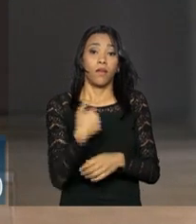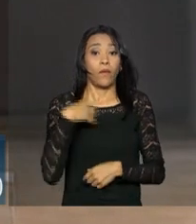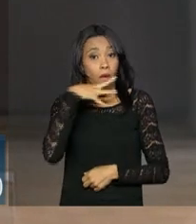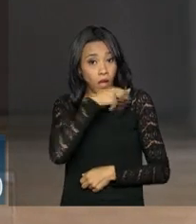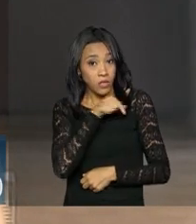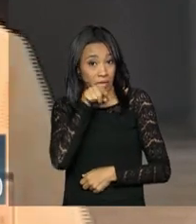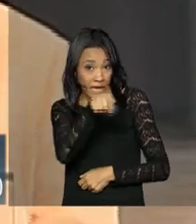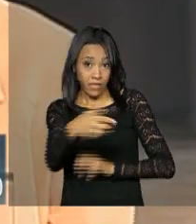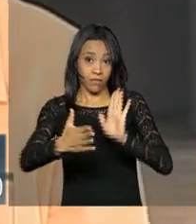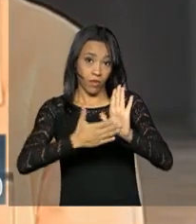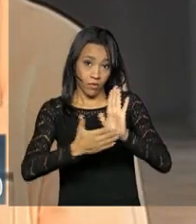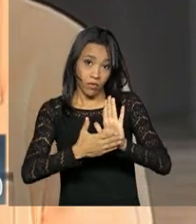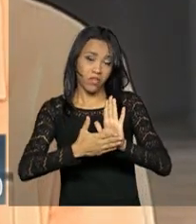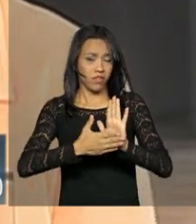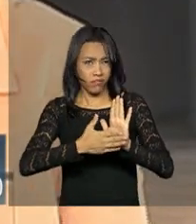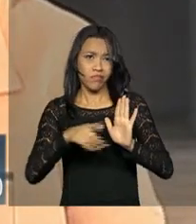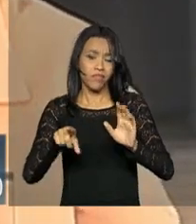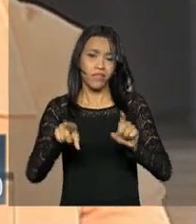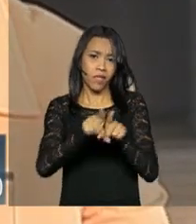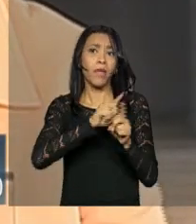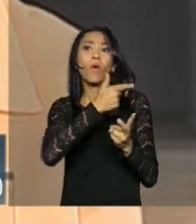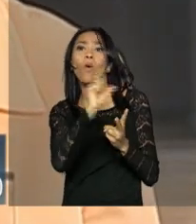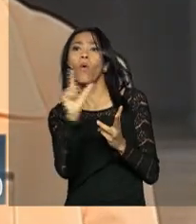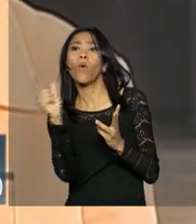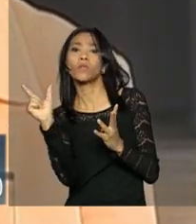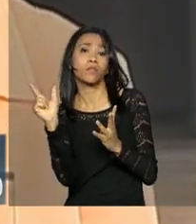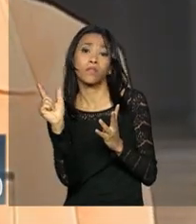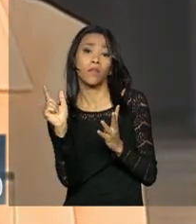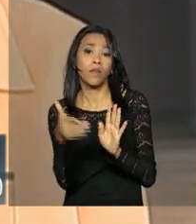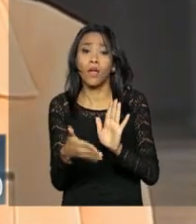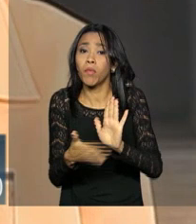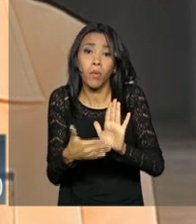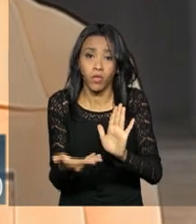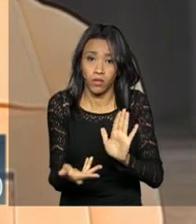proposta, como várias outras, são propostas.